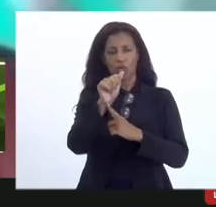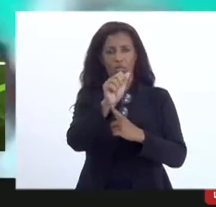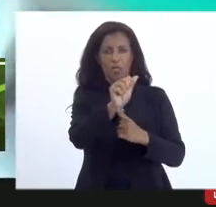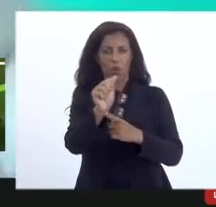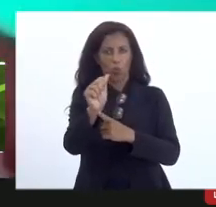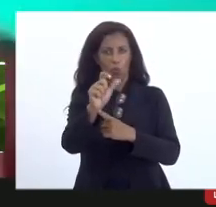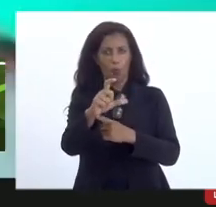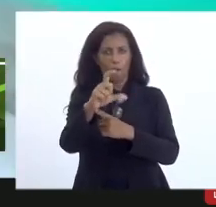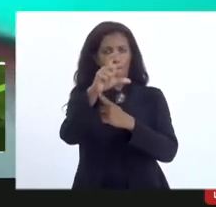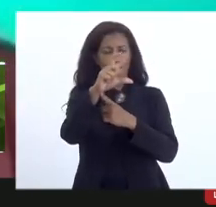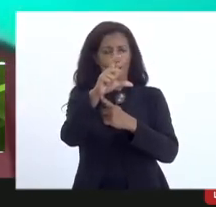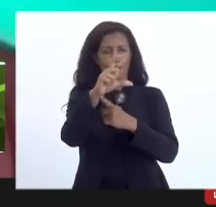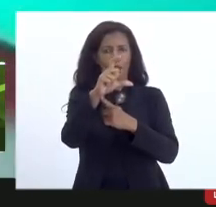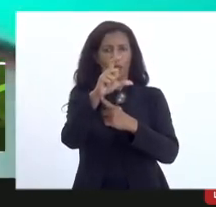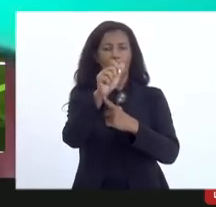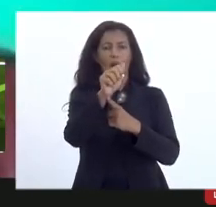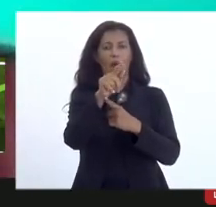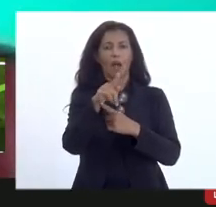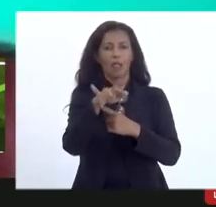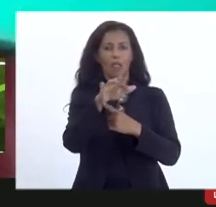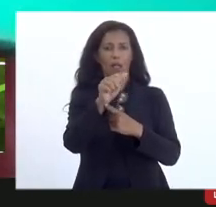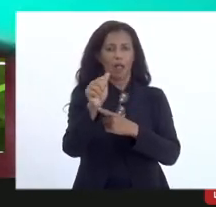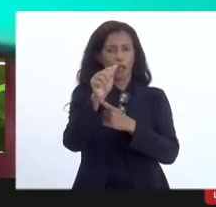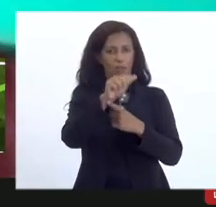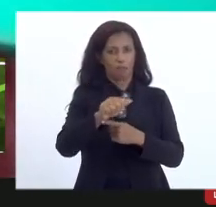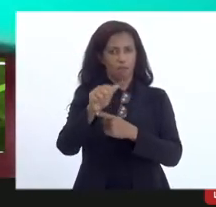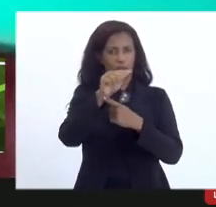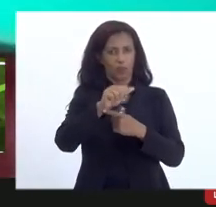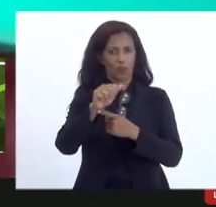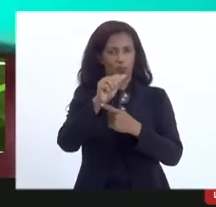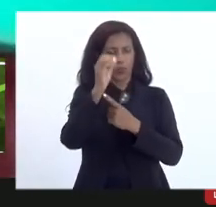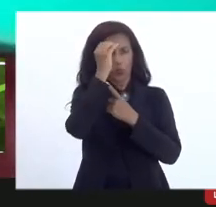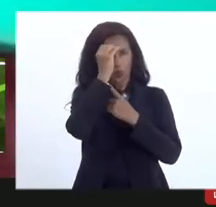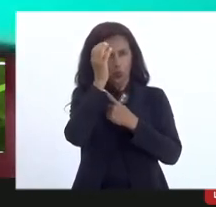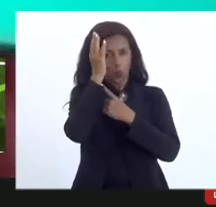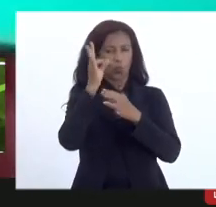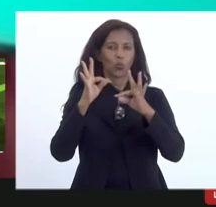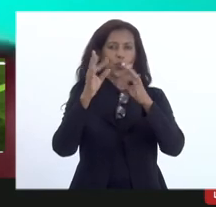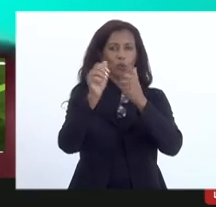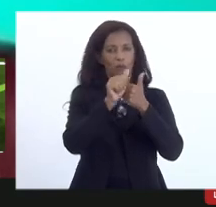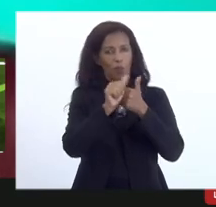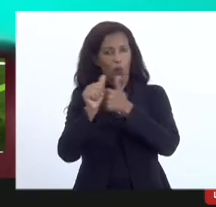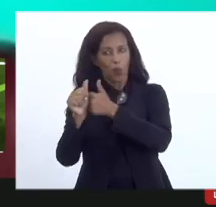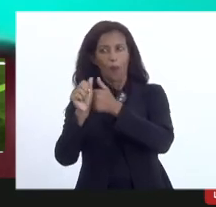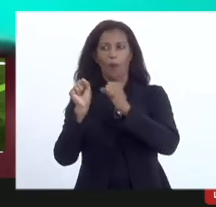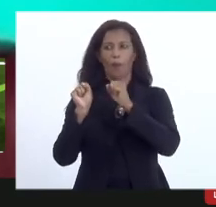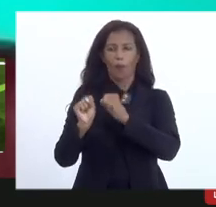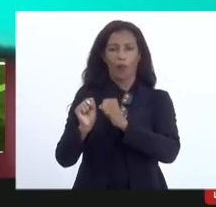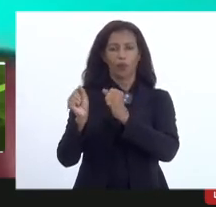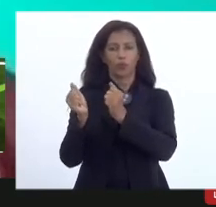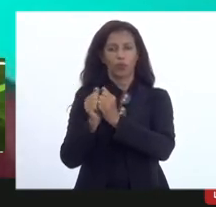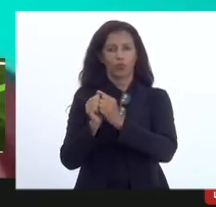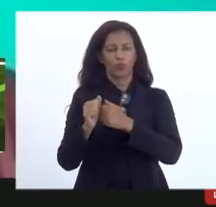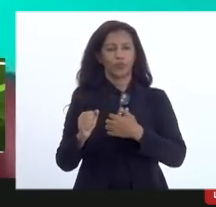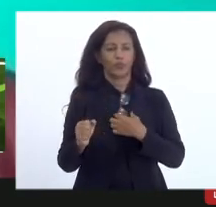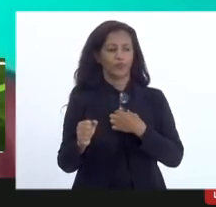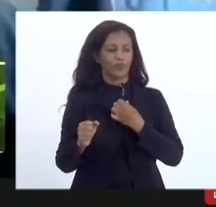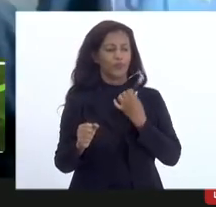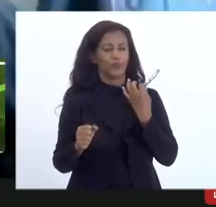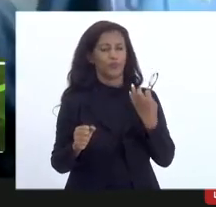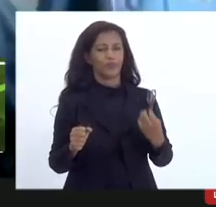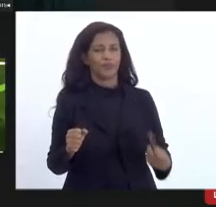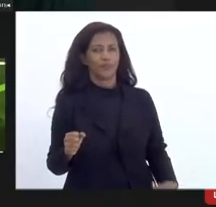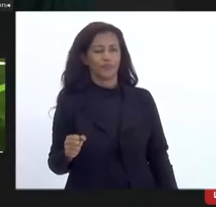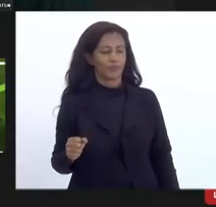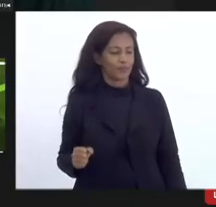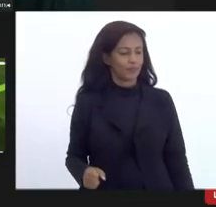maiúscula underline cultura. Então, para todo mundo que quiser acompanhar, pode fazer por lá. Valeu.